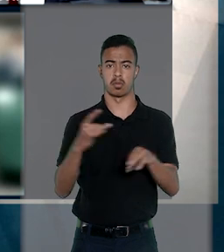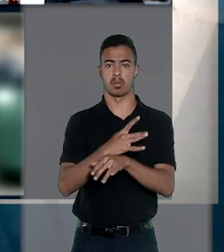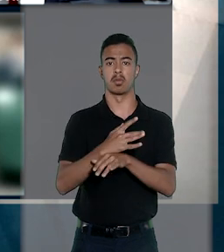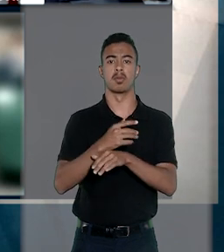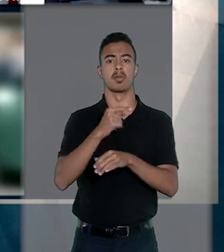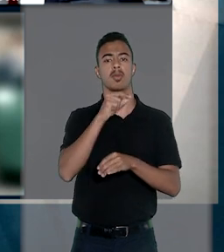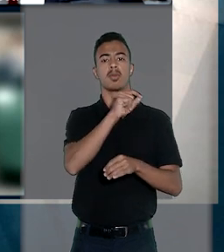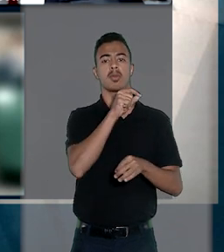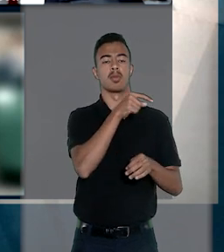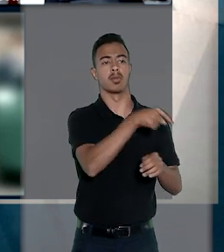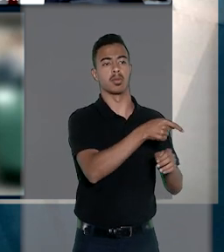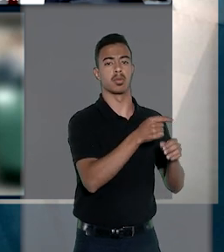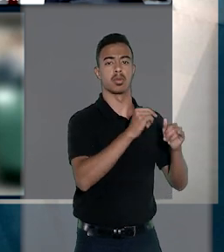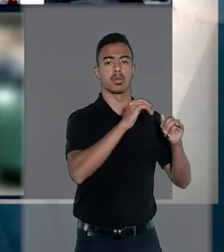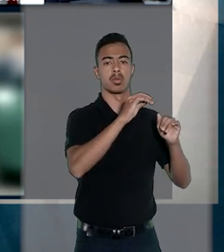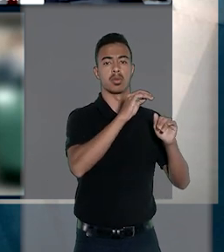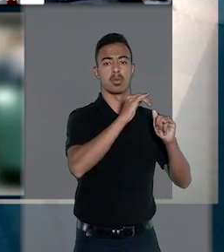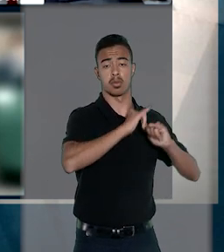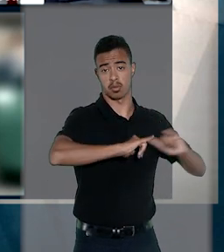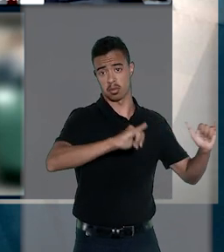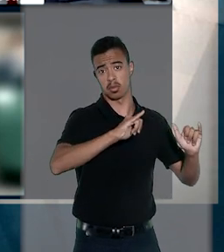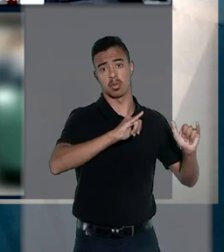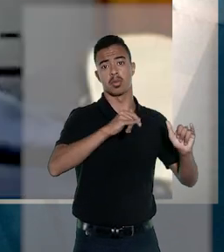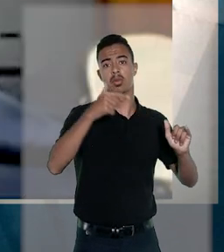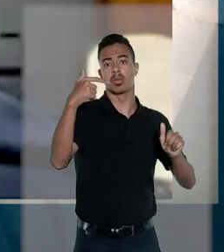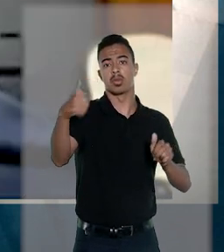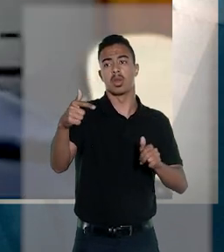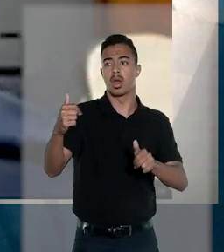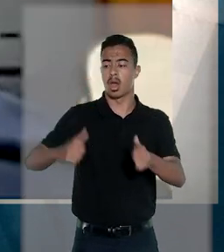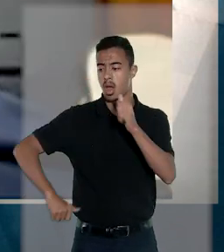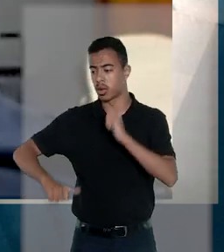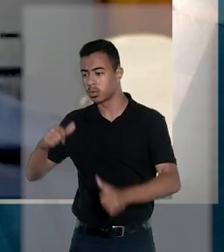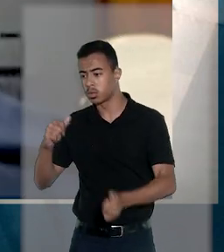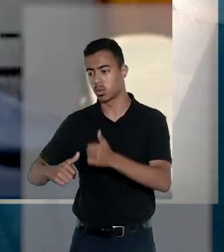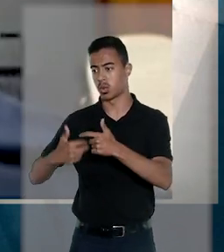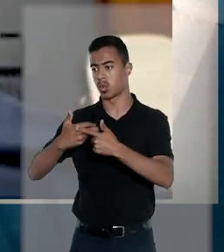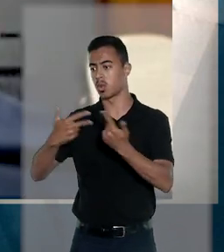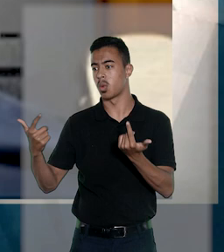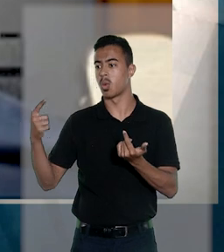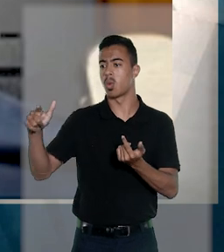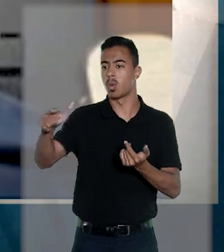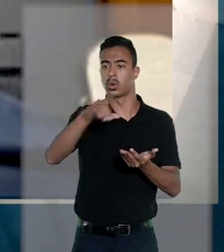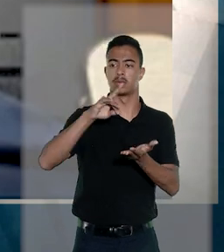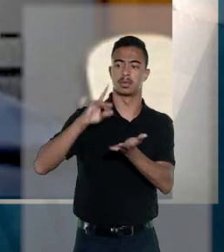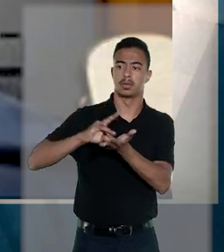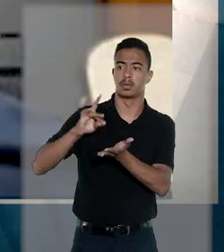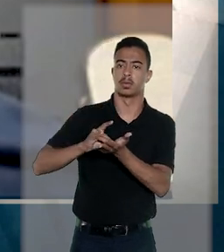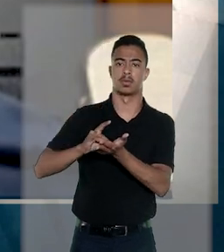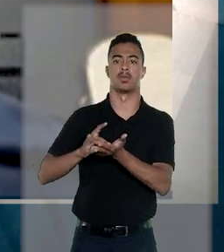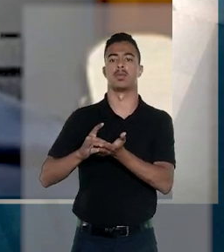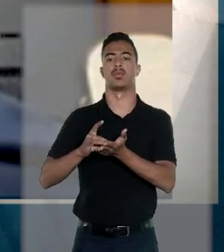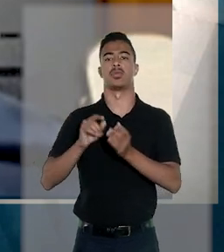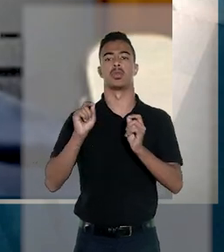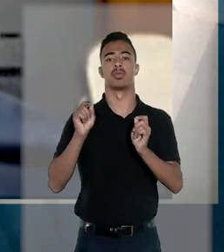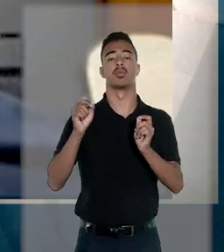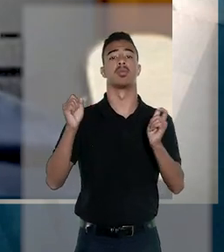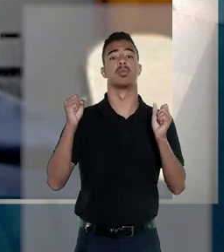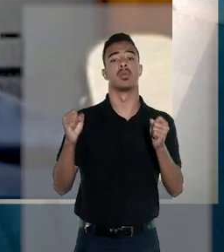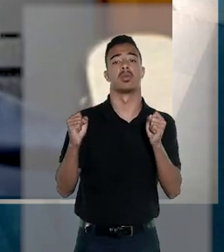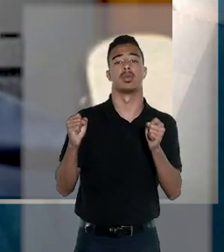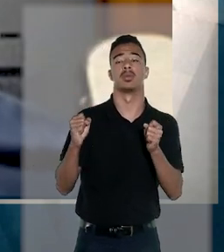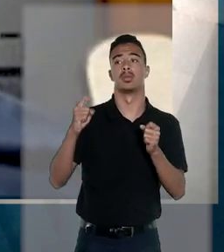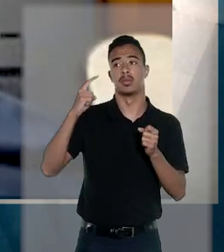TRF1 se baseou no exame do teor da publicação, não havendo a análise de outros fatos ou circunstâncias